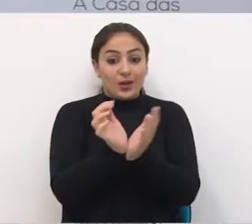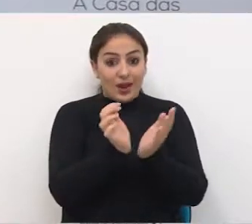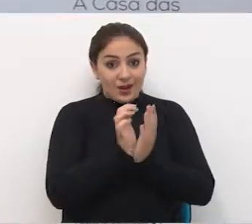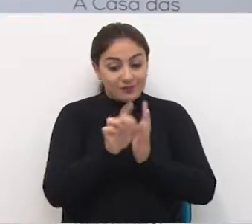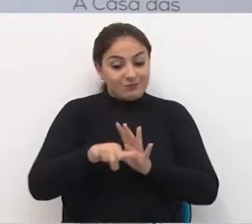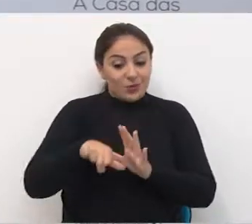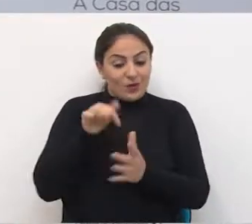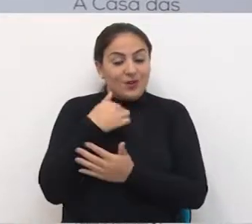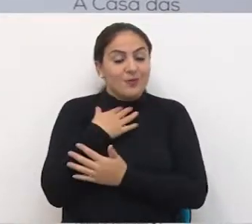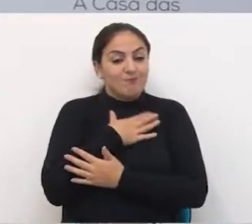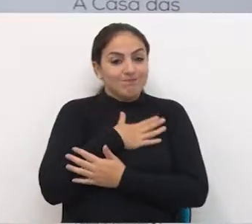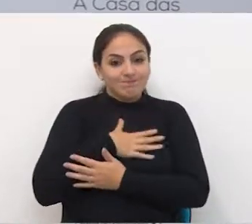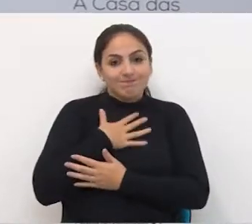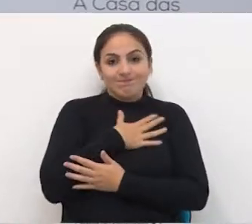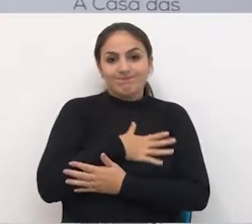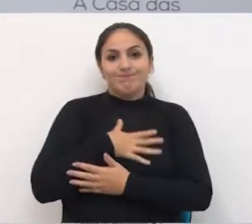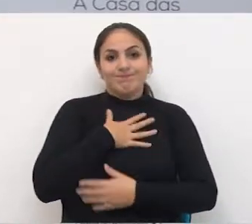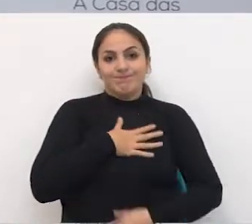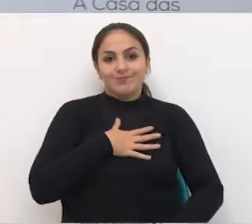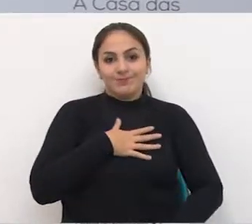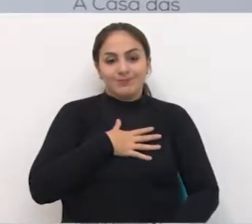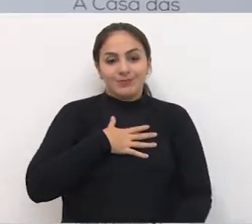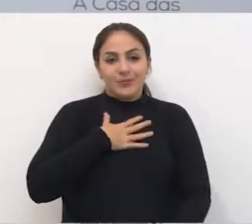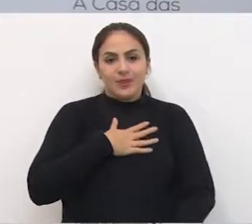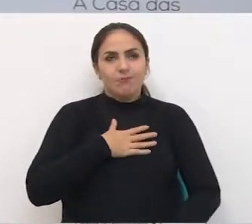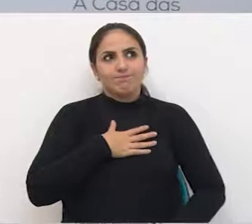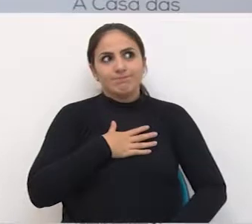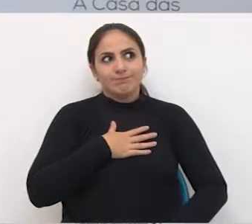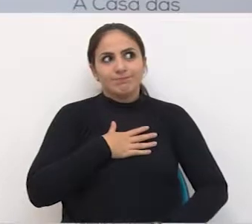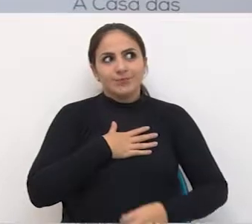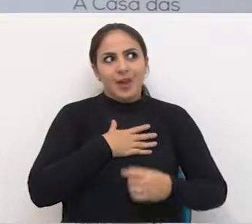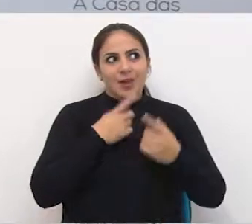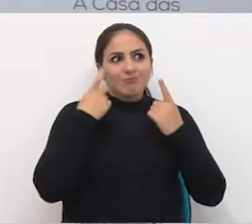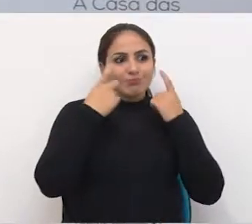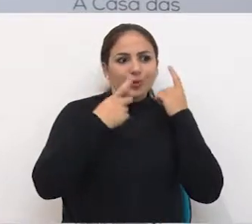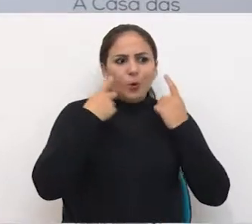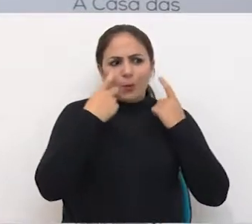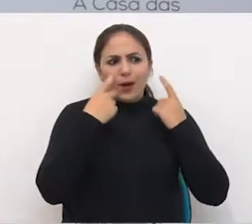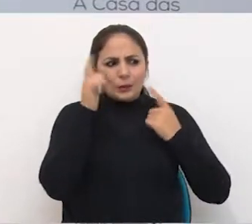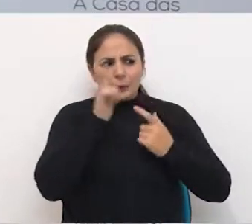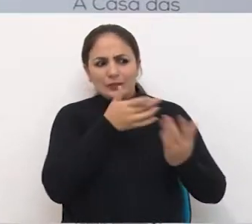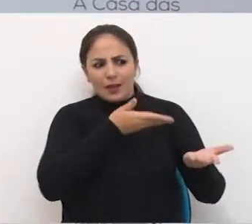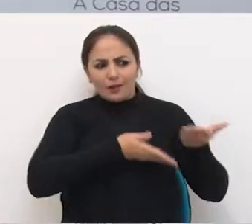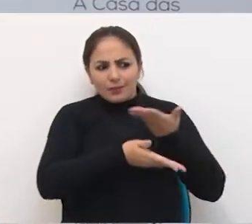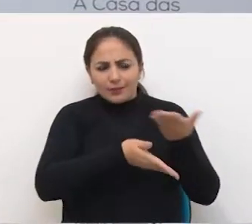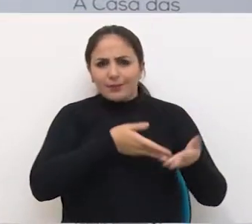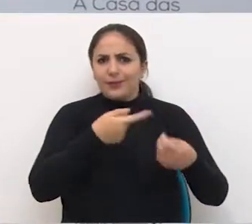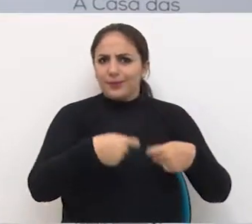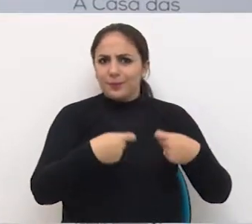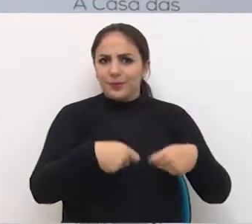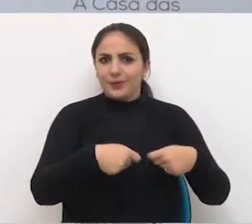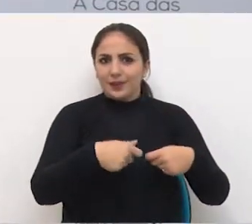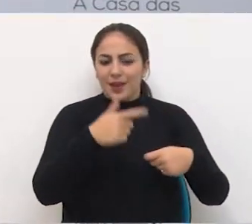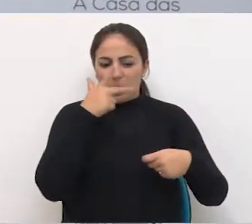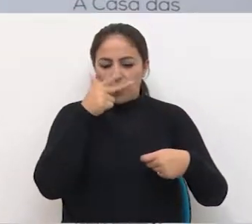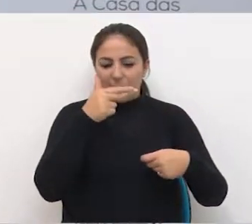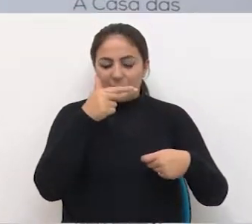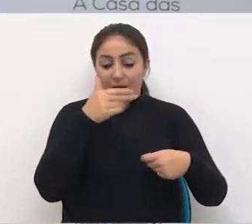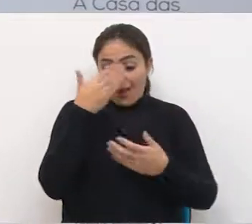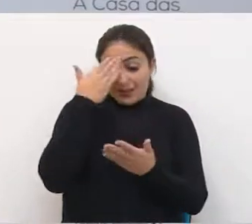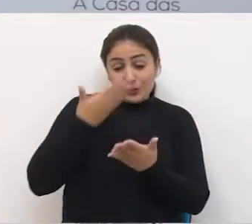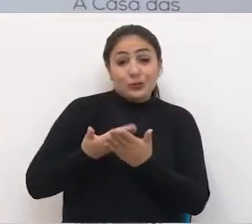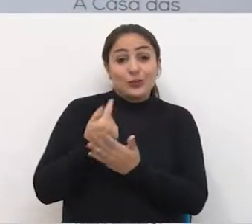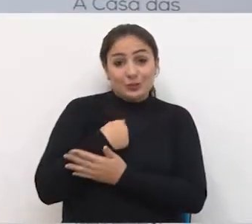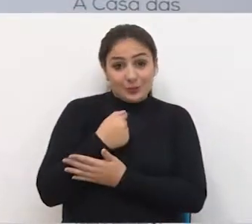sinto muito preocupado em atender essa demanda, essa confiança que